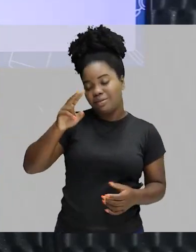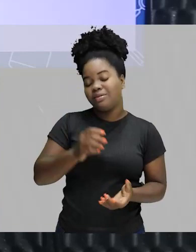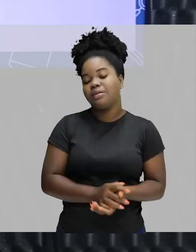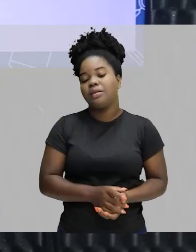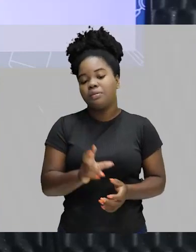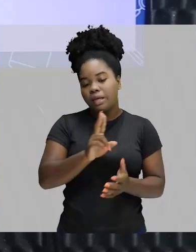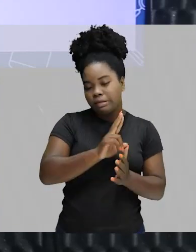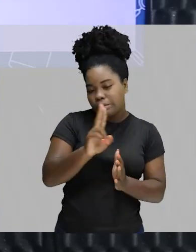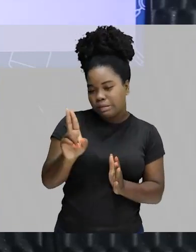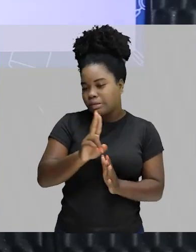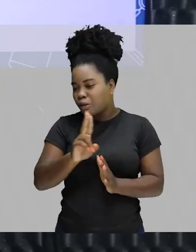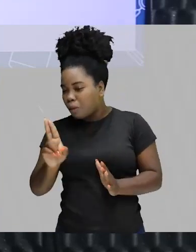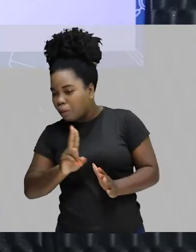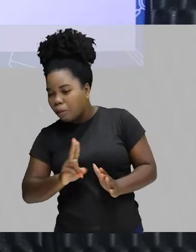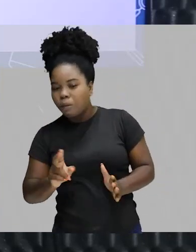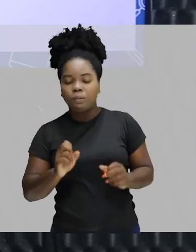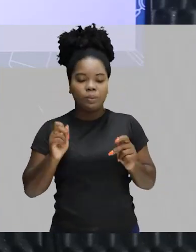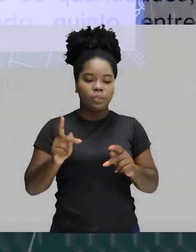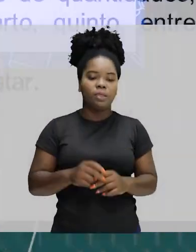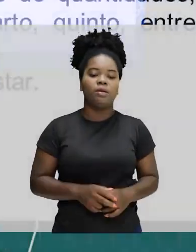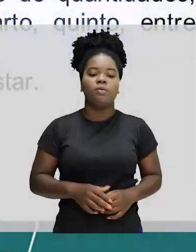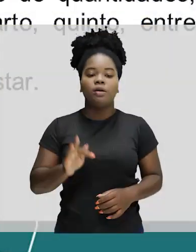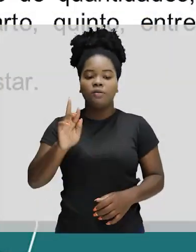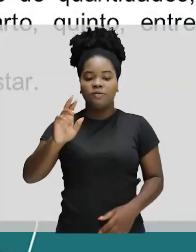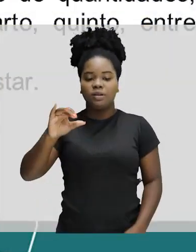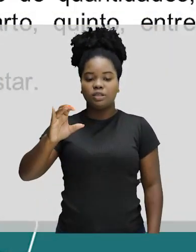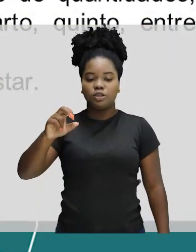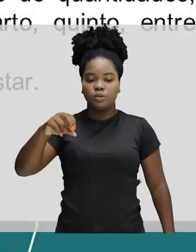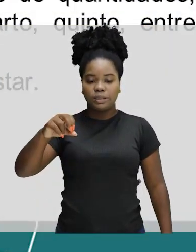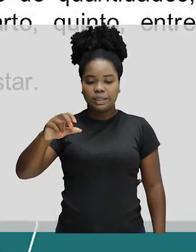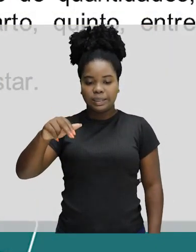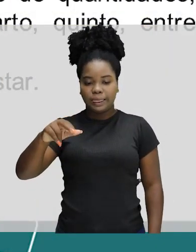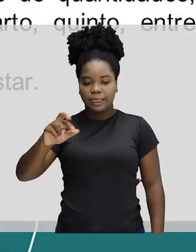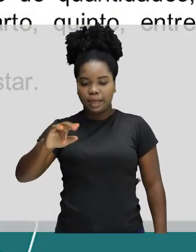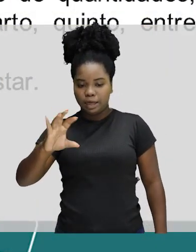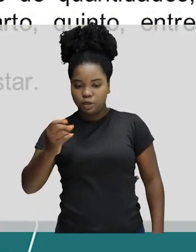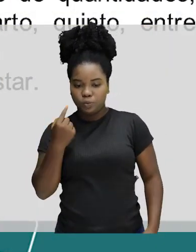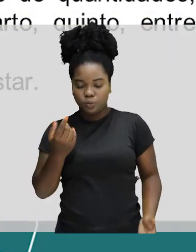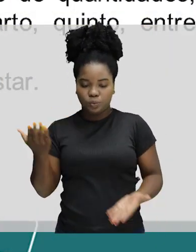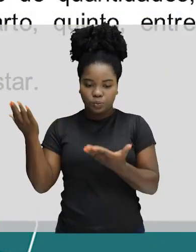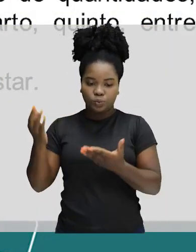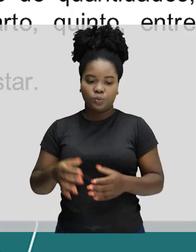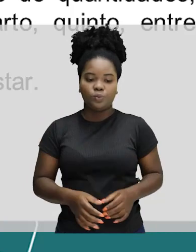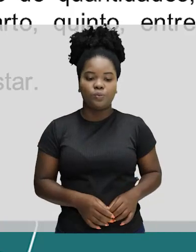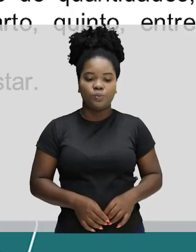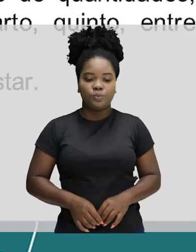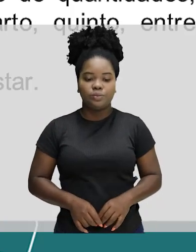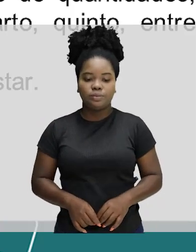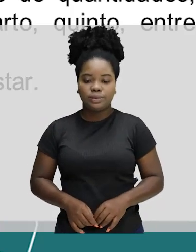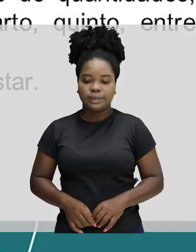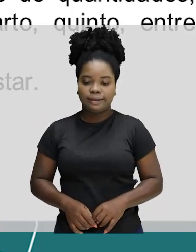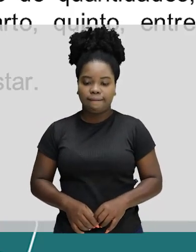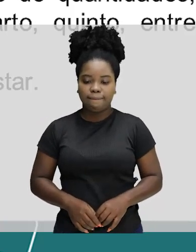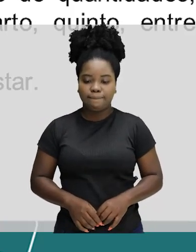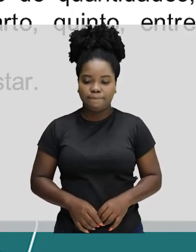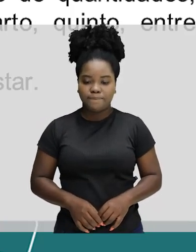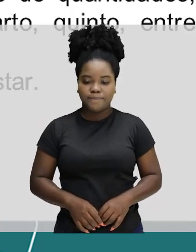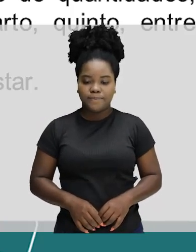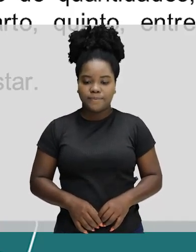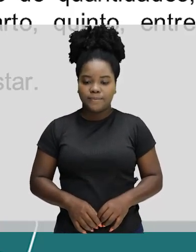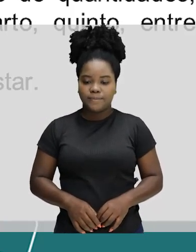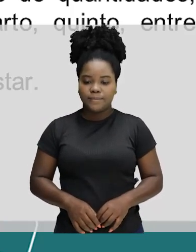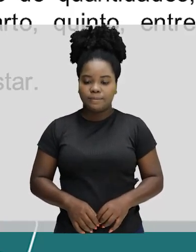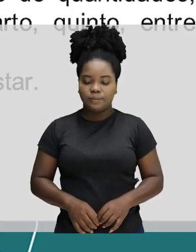nomenclaturas. Os fracionários. Os numerais fracionários expressam diminuições proporcionais de